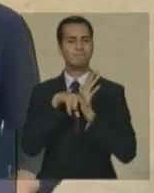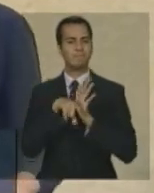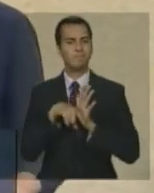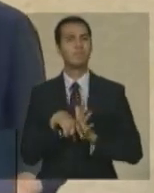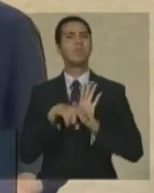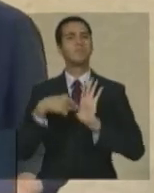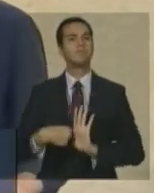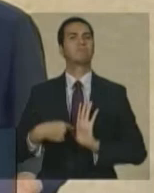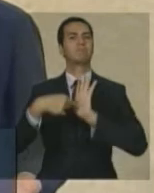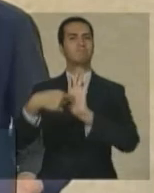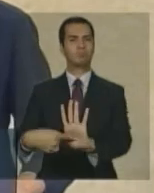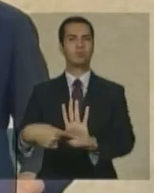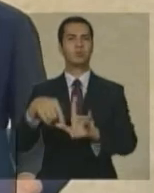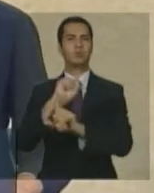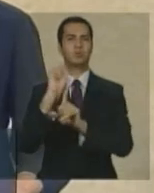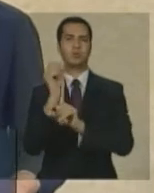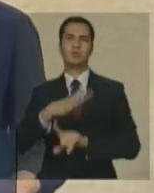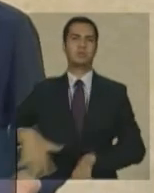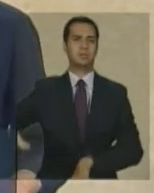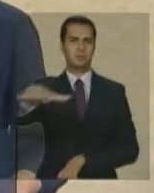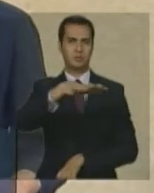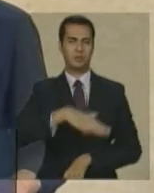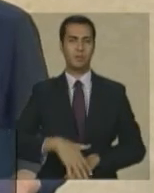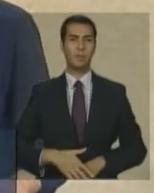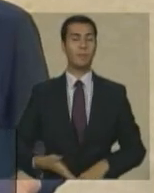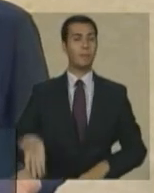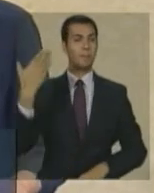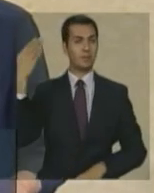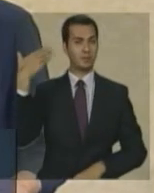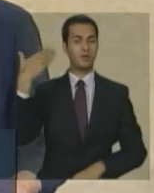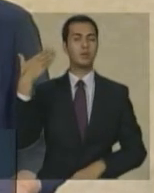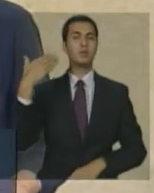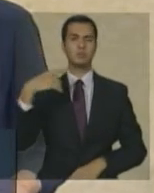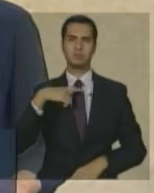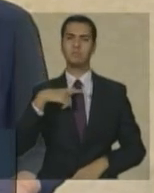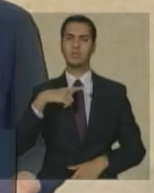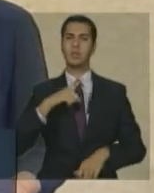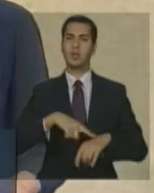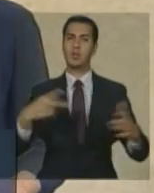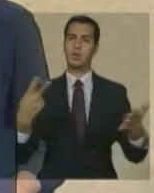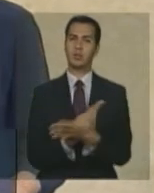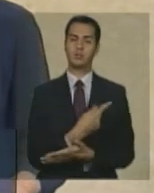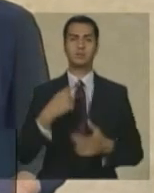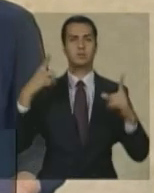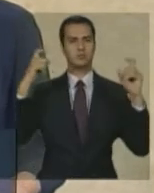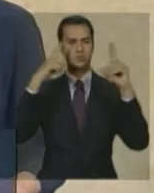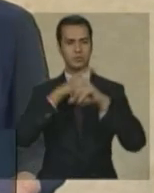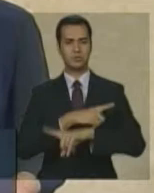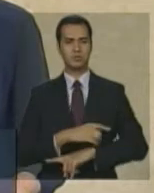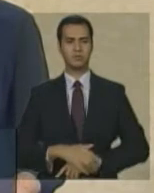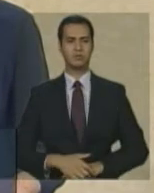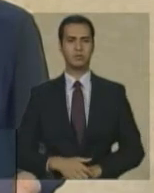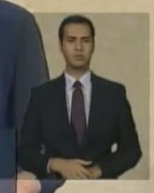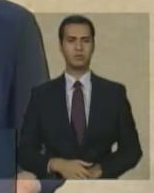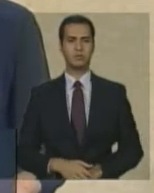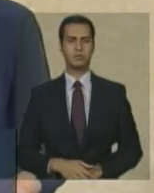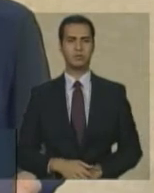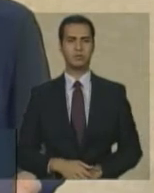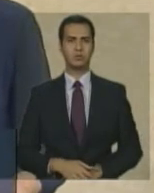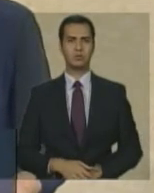difíceis que foram contados até hoje ou melhor dizendo